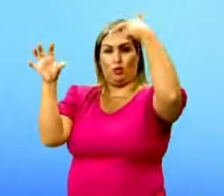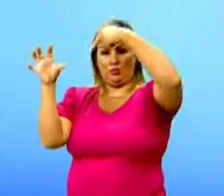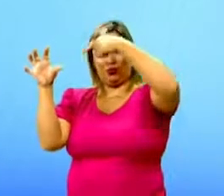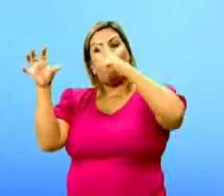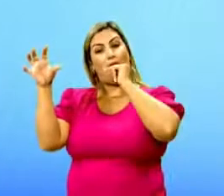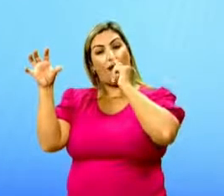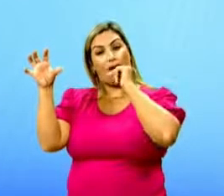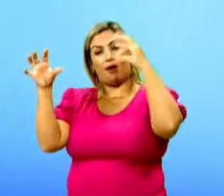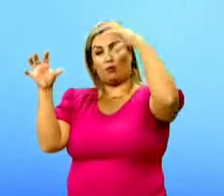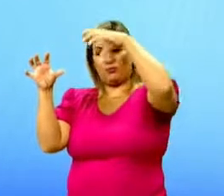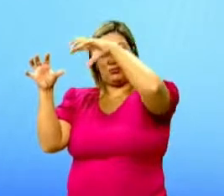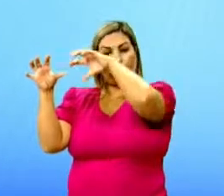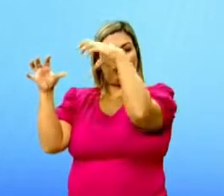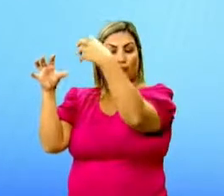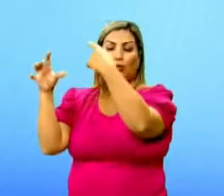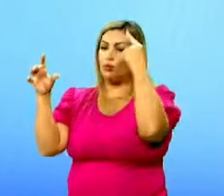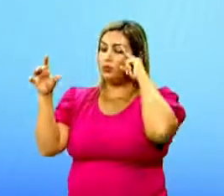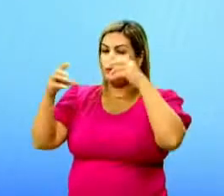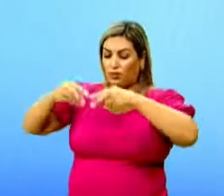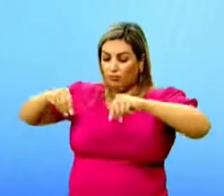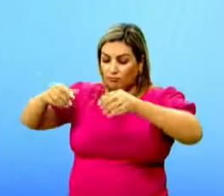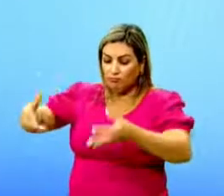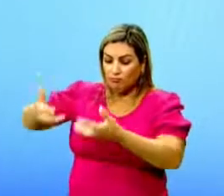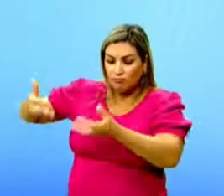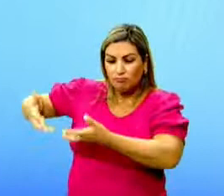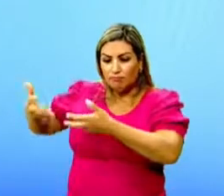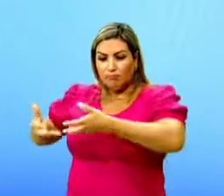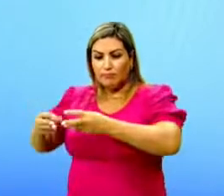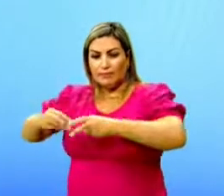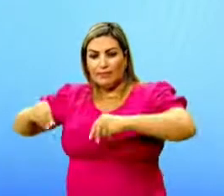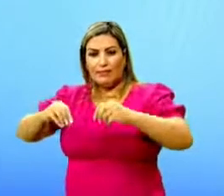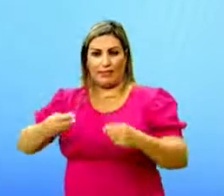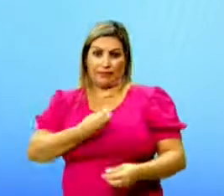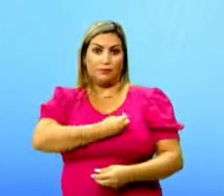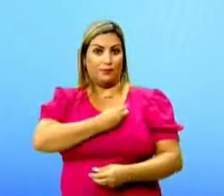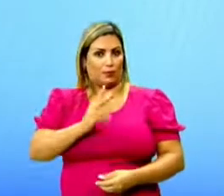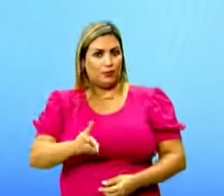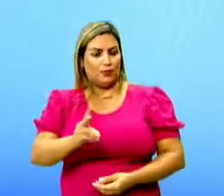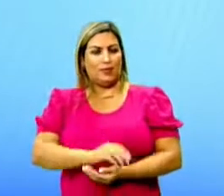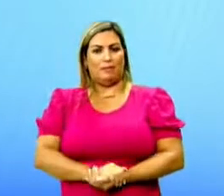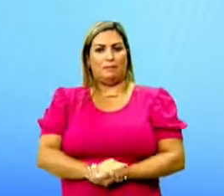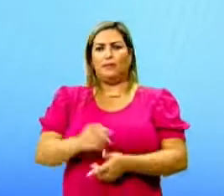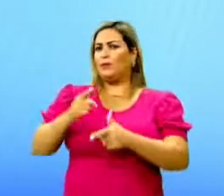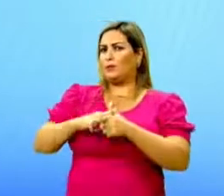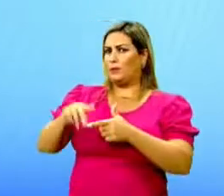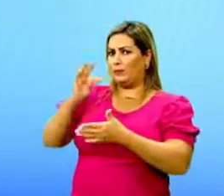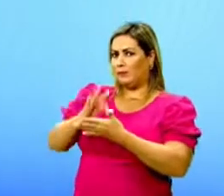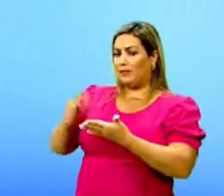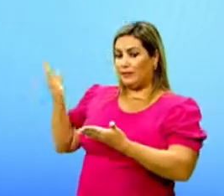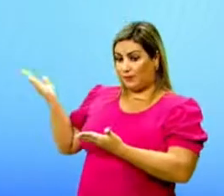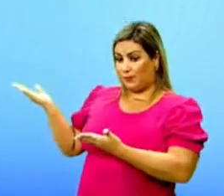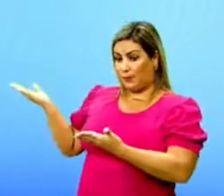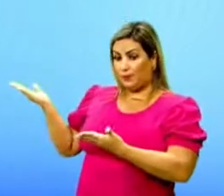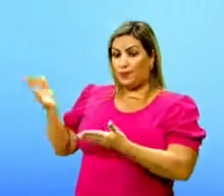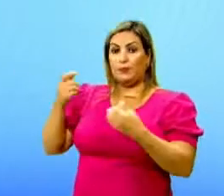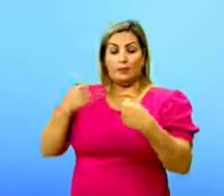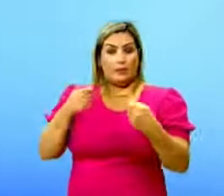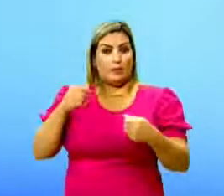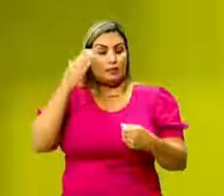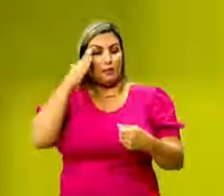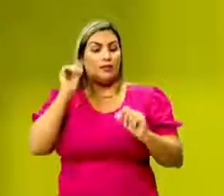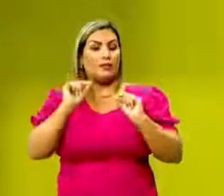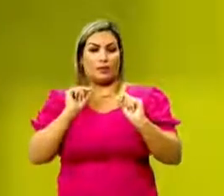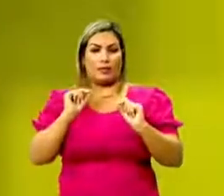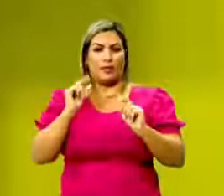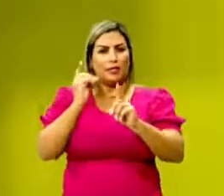né? E de renovar-lhe a terra na ocasião devida. Bom, sobre esse texto, nós precisamos,